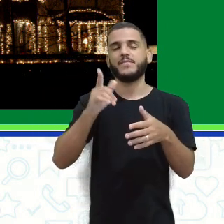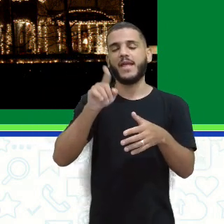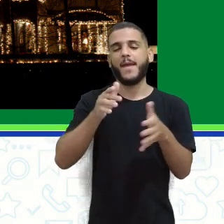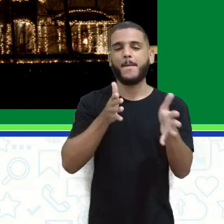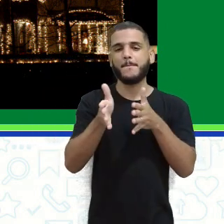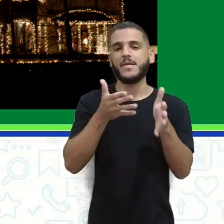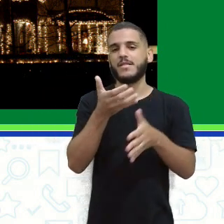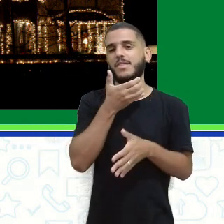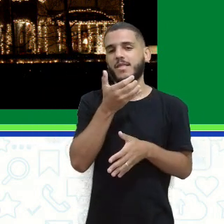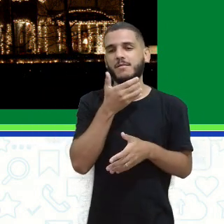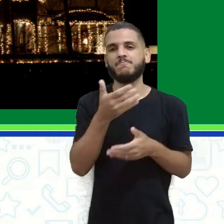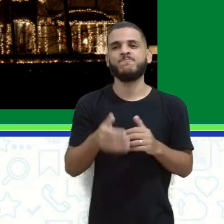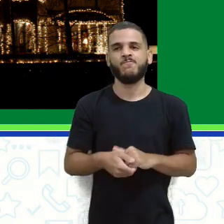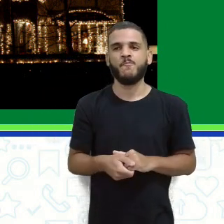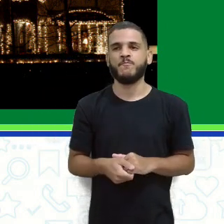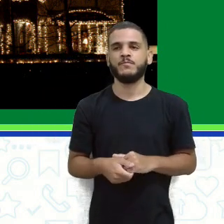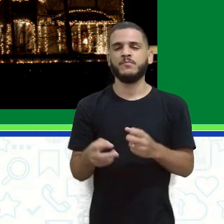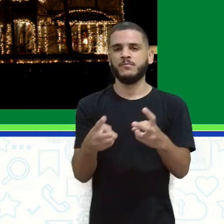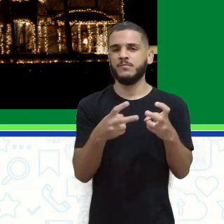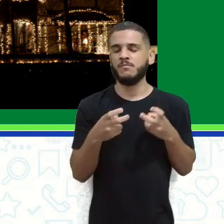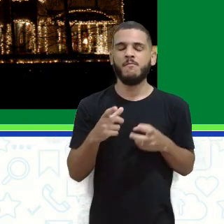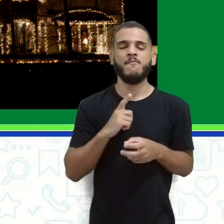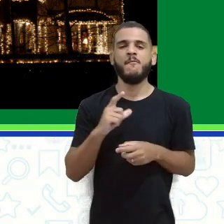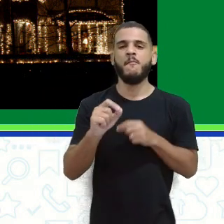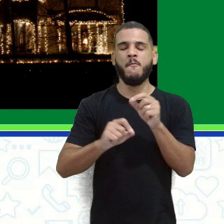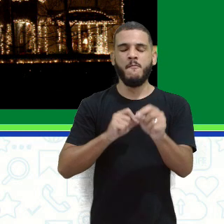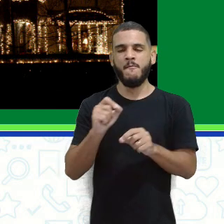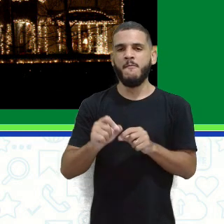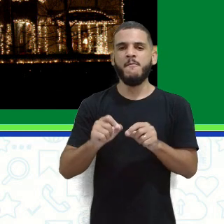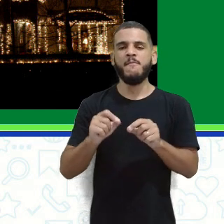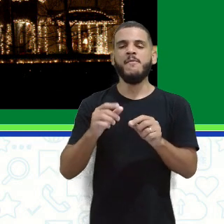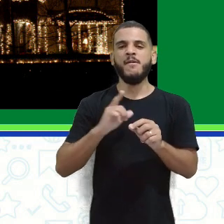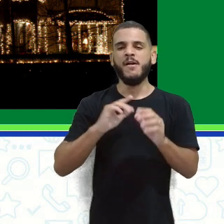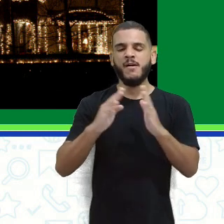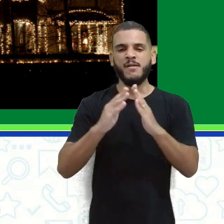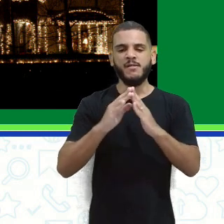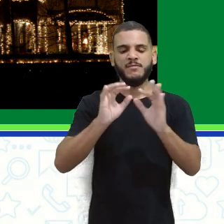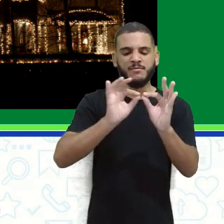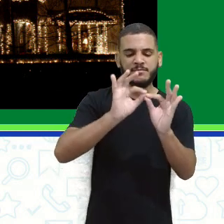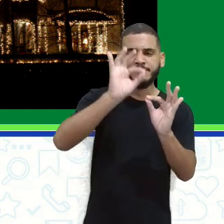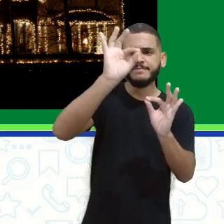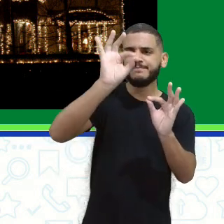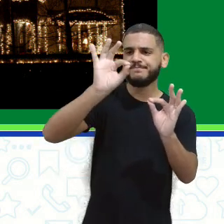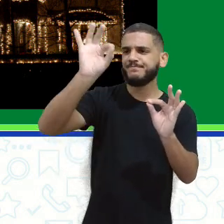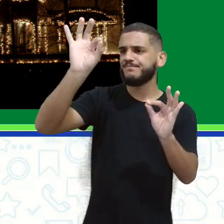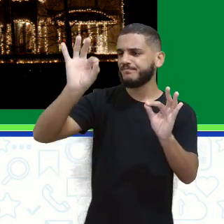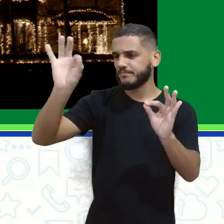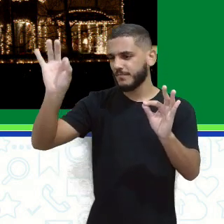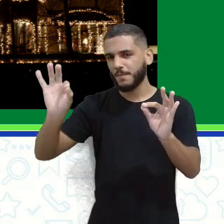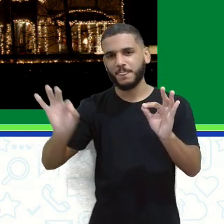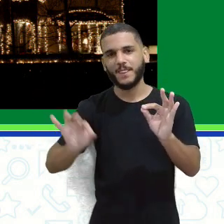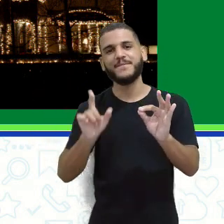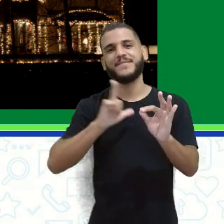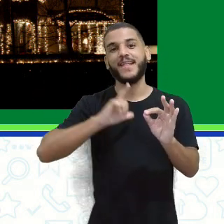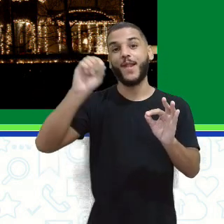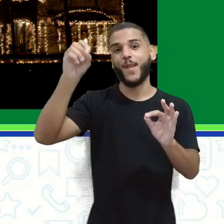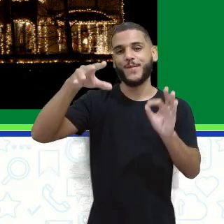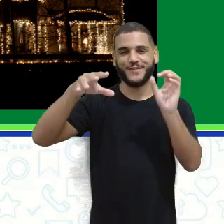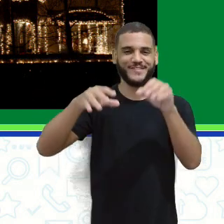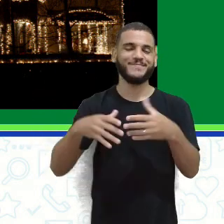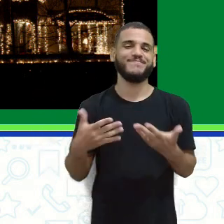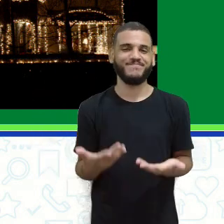casa, só por conta dessas fontes luminosas aí. Um monte de lâmpadazinha juntas que